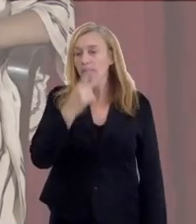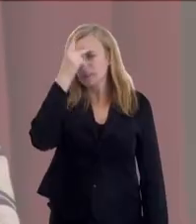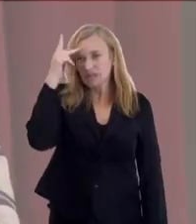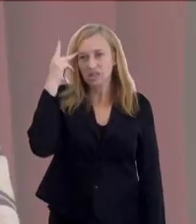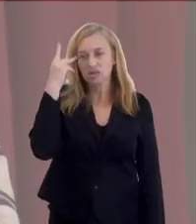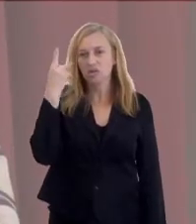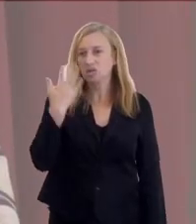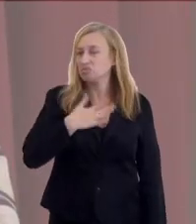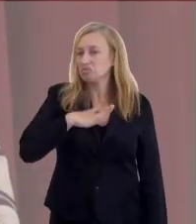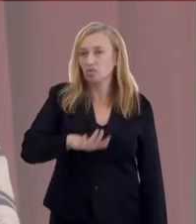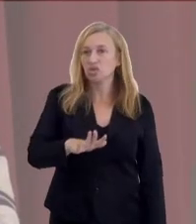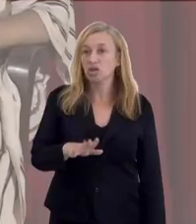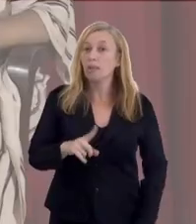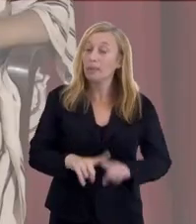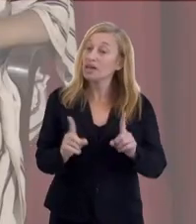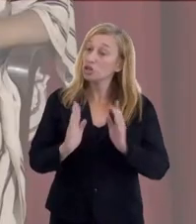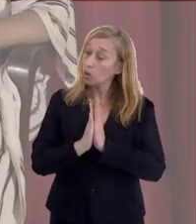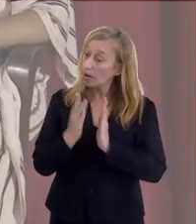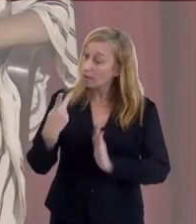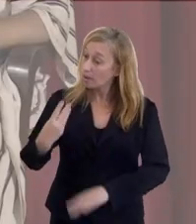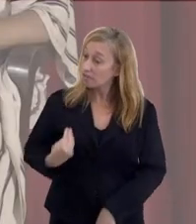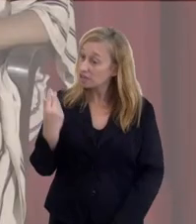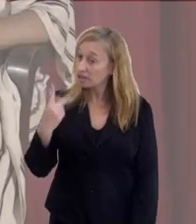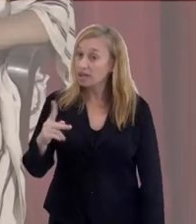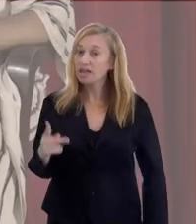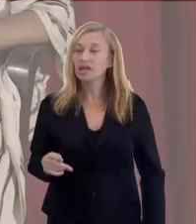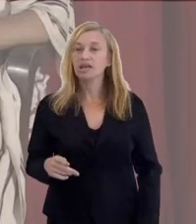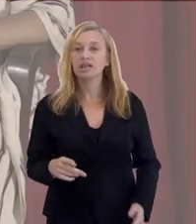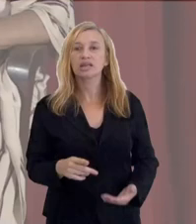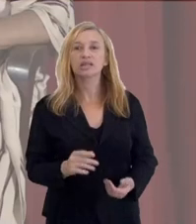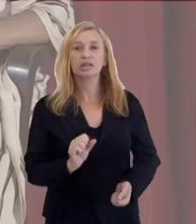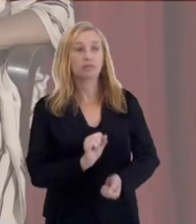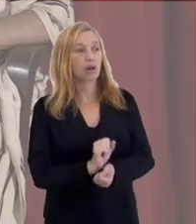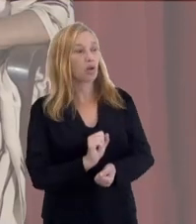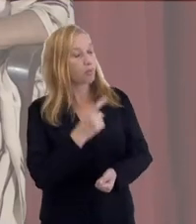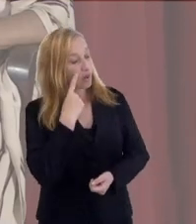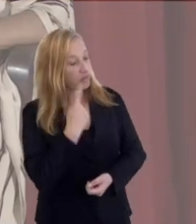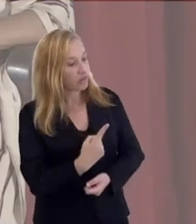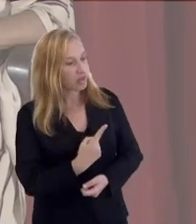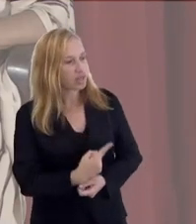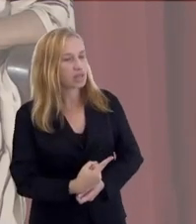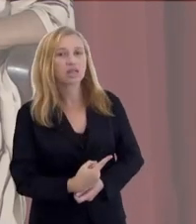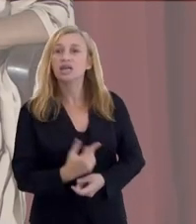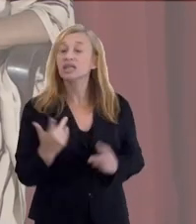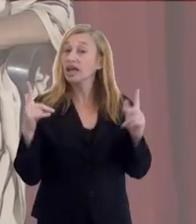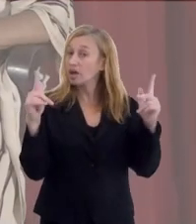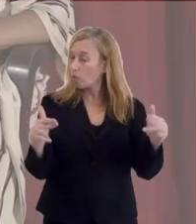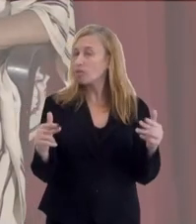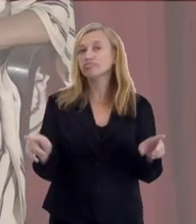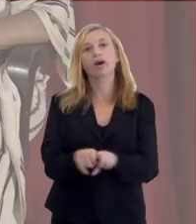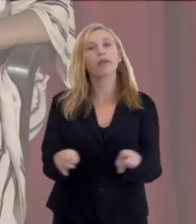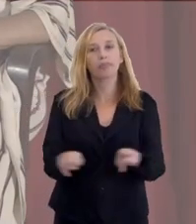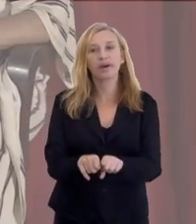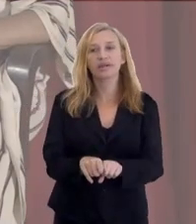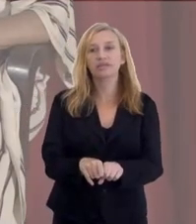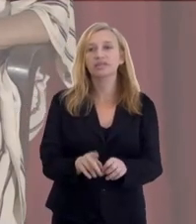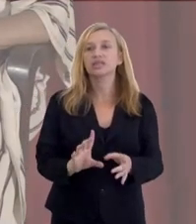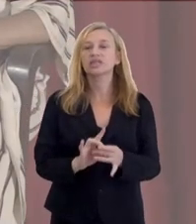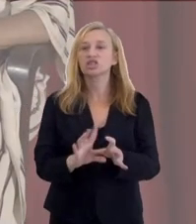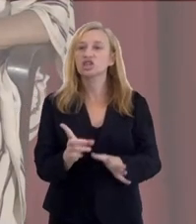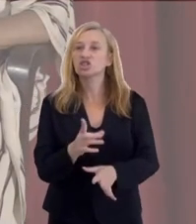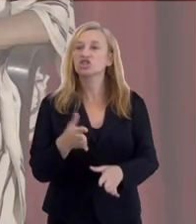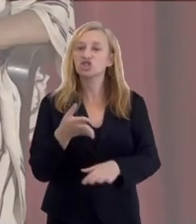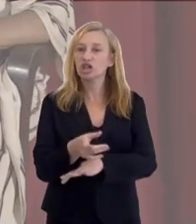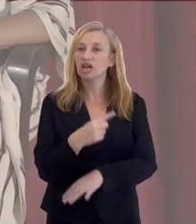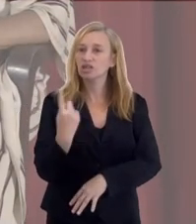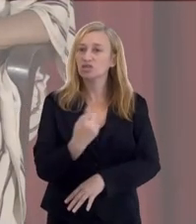oração por ele. É. Então, ele foi ali para assistir a oração. Então, conosco vai ser assim também. Eles vão deixar chegar a nós